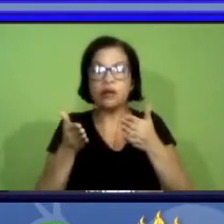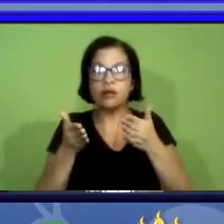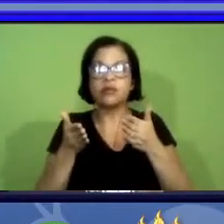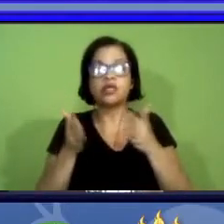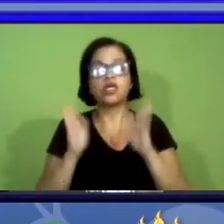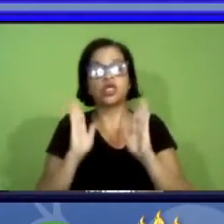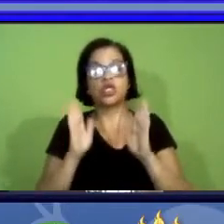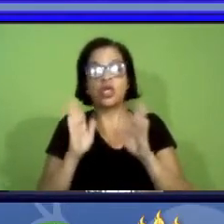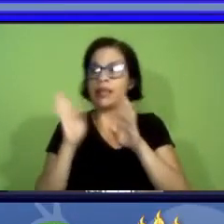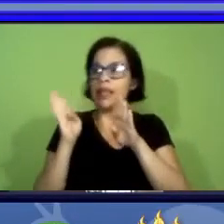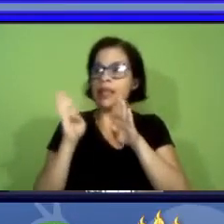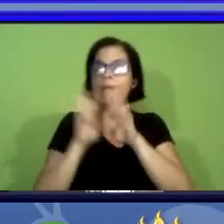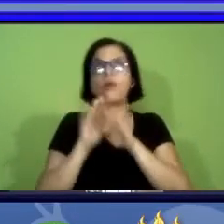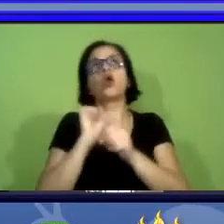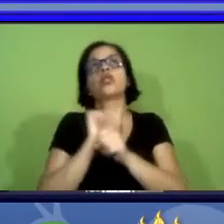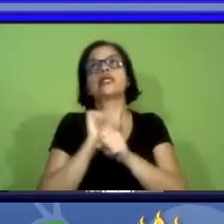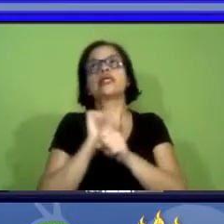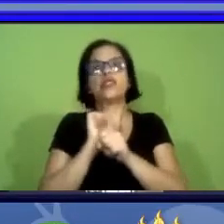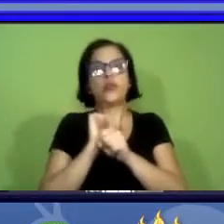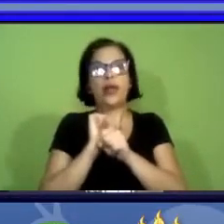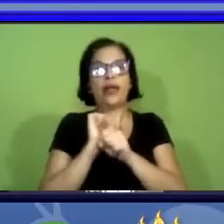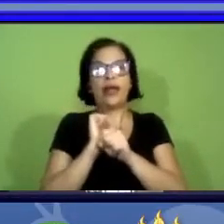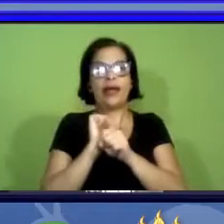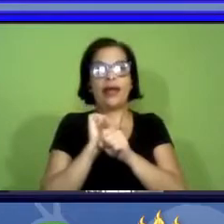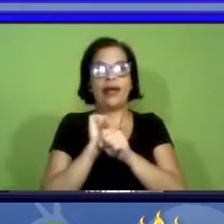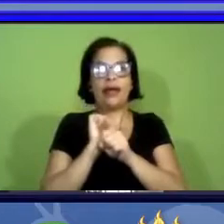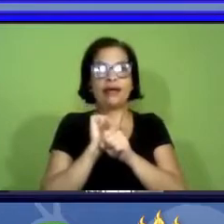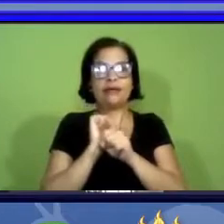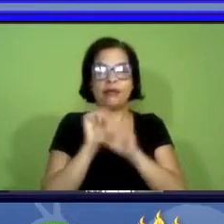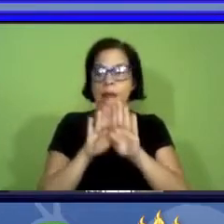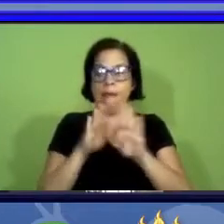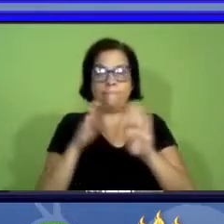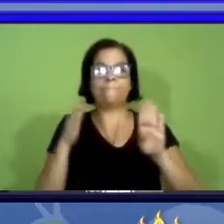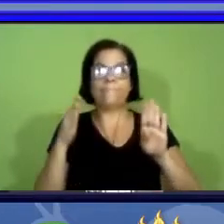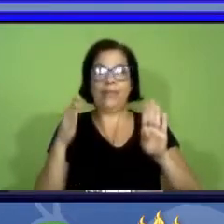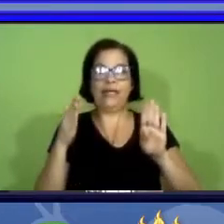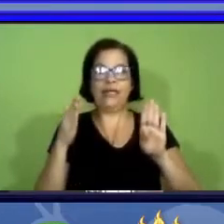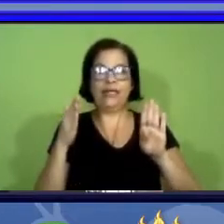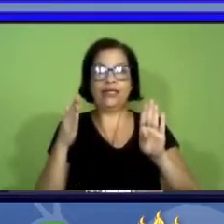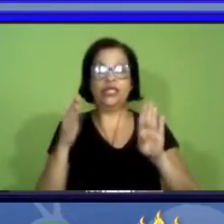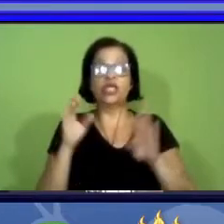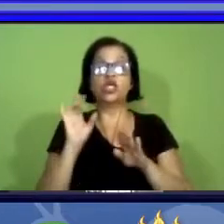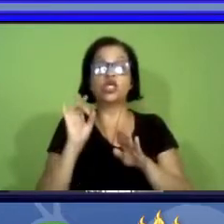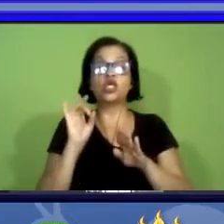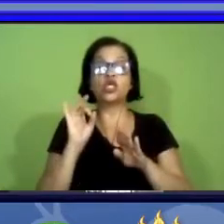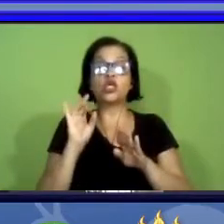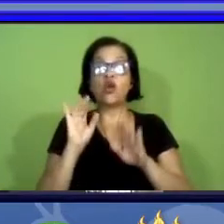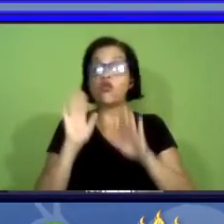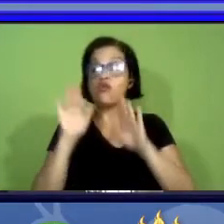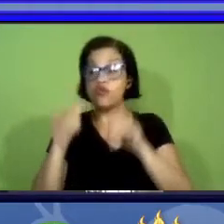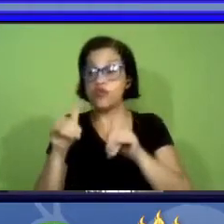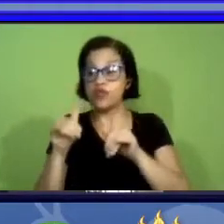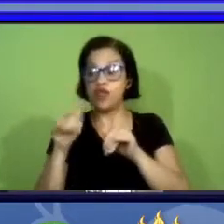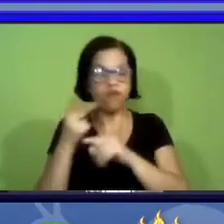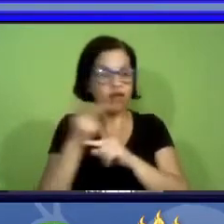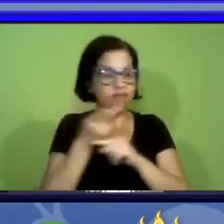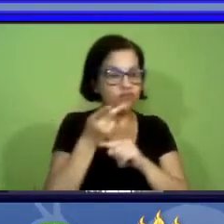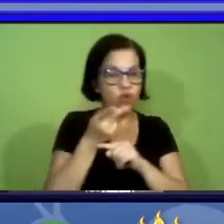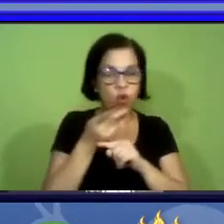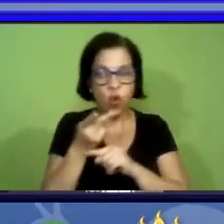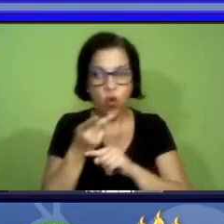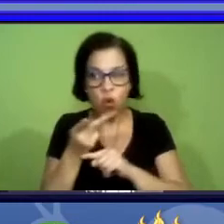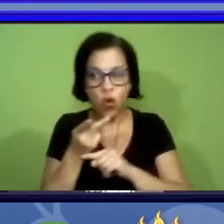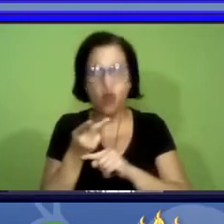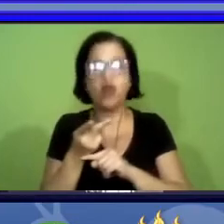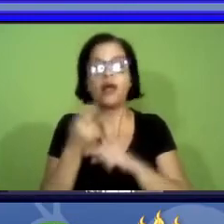na porta para esperar a instituição abrir e só sai depois que alguém vai vistoriar e